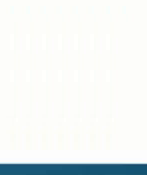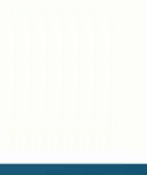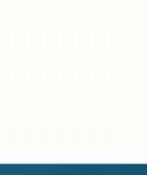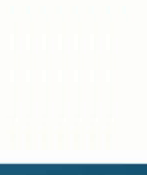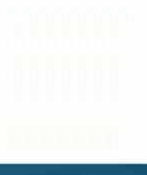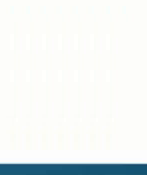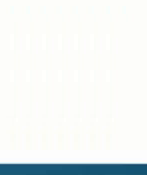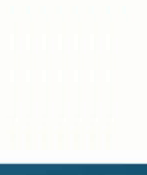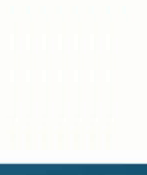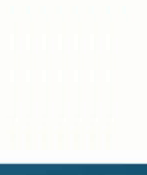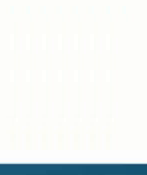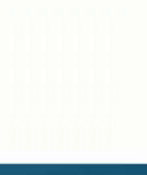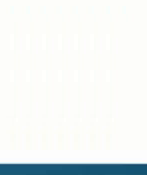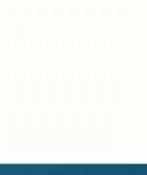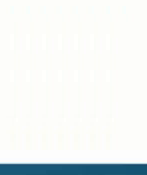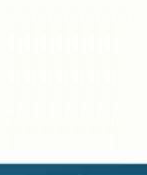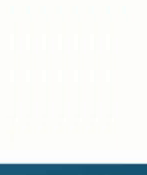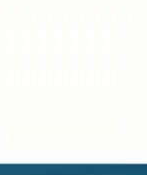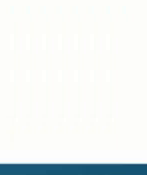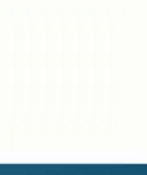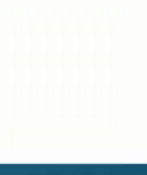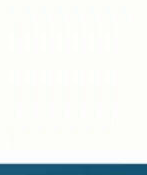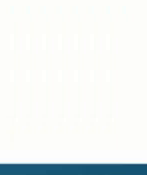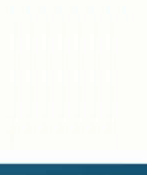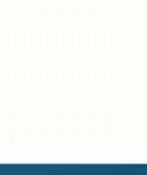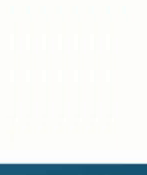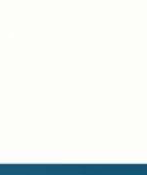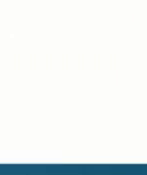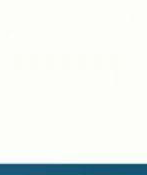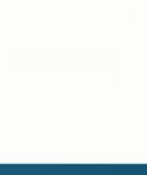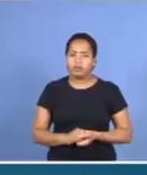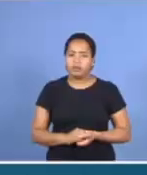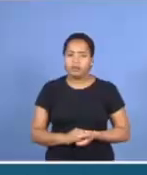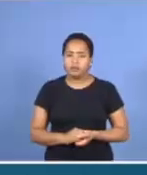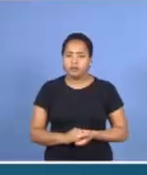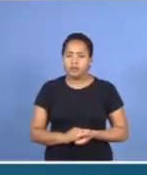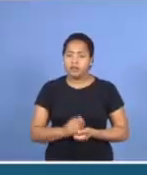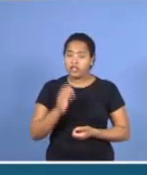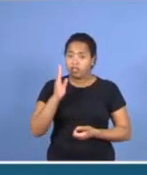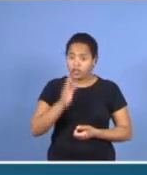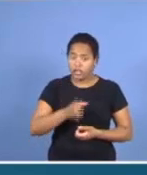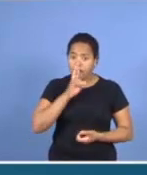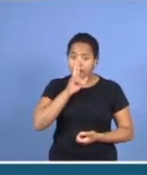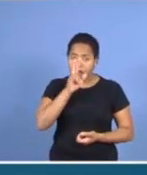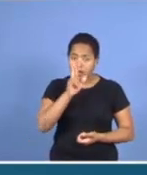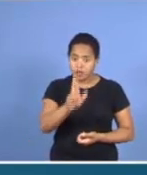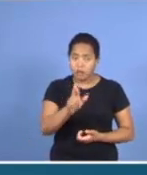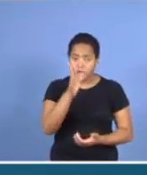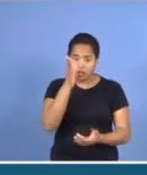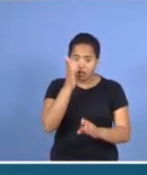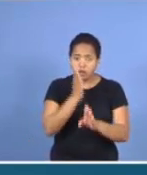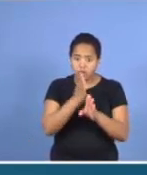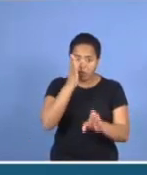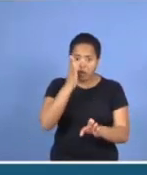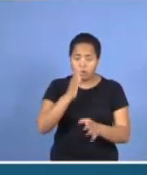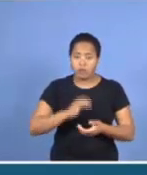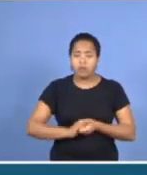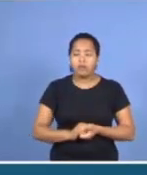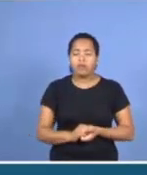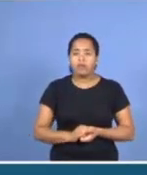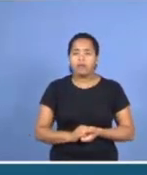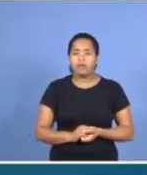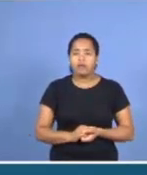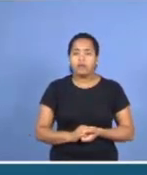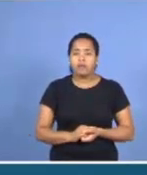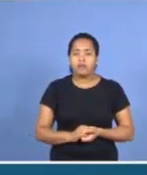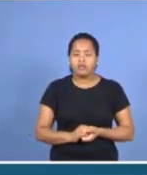Pronto. Alguém já descobriu a primeira, vamos lá. Alguém já descobriu a resposta, temos aqui. 3, 5, Neemias 3, 5.